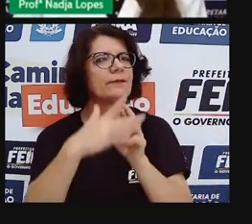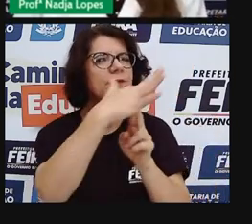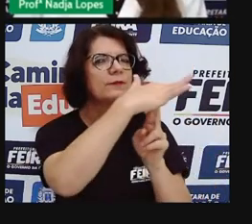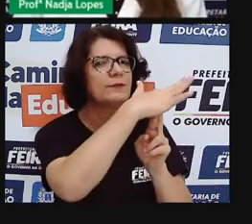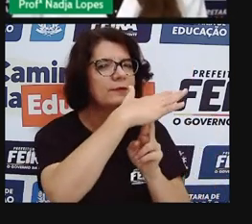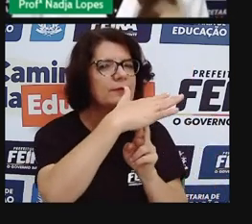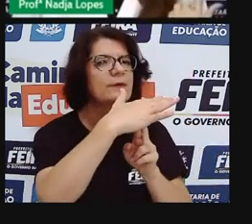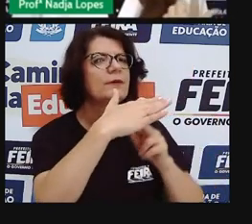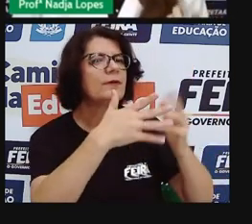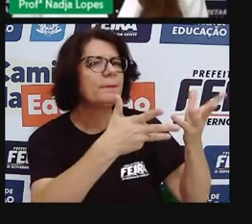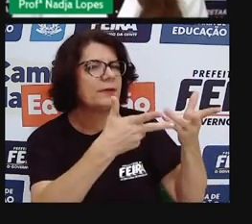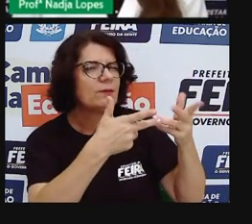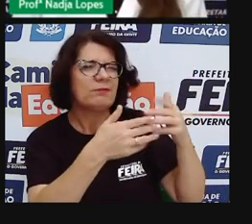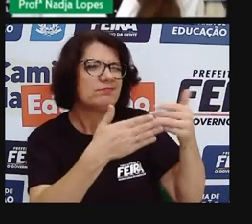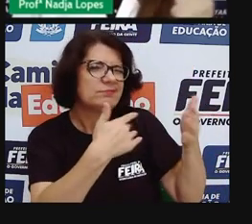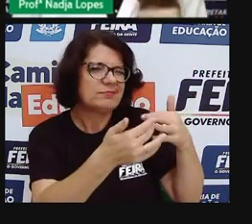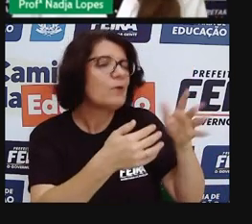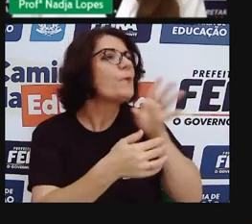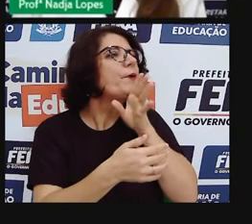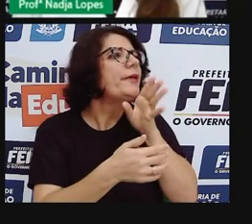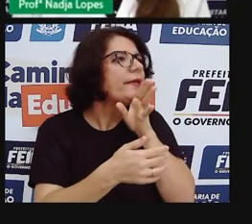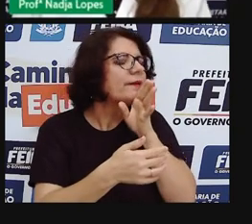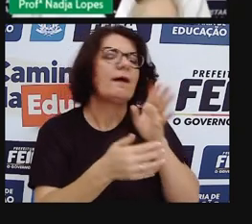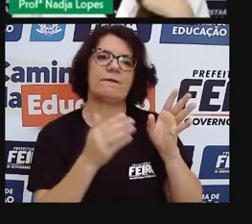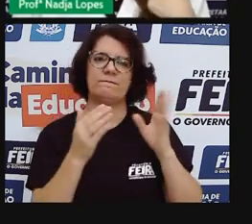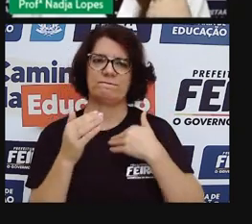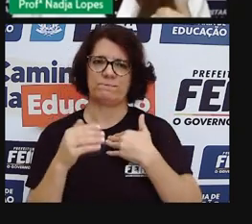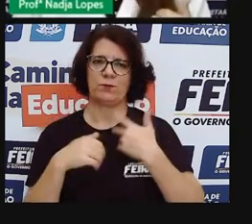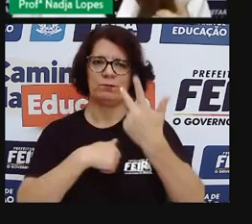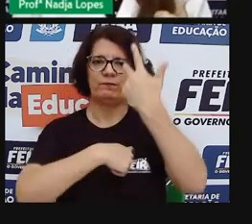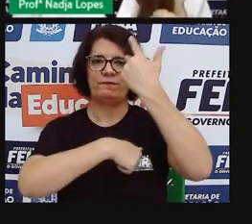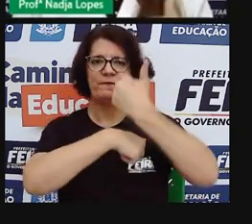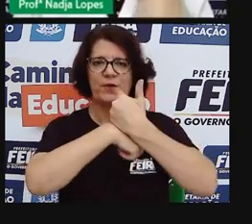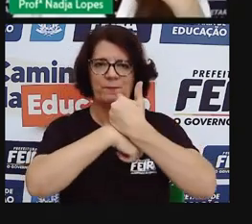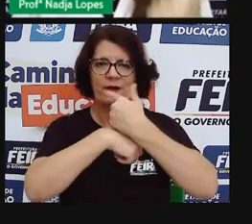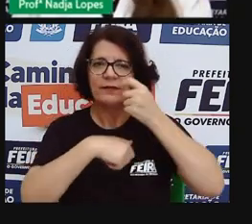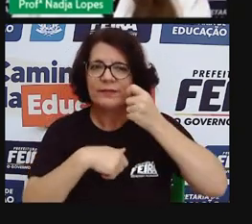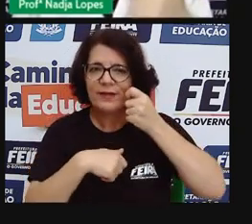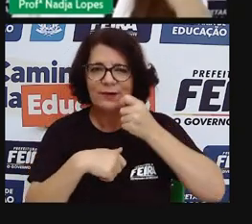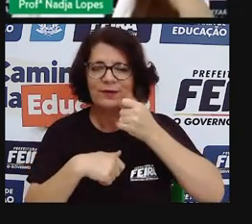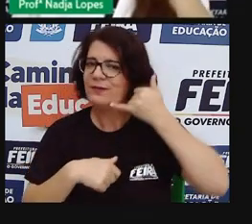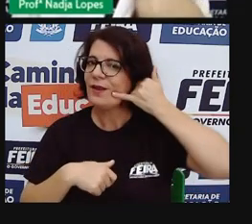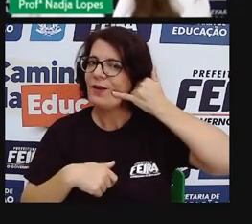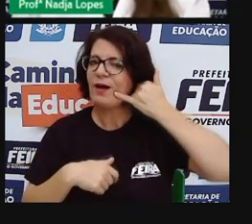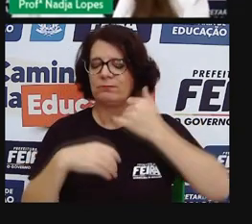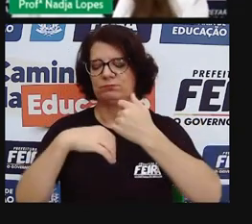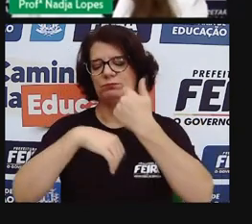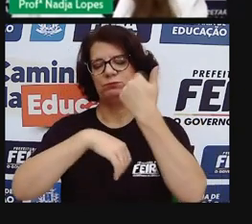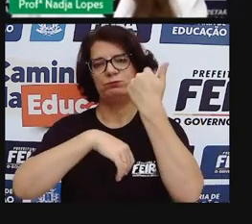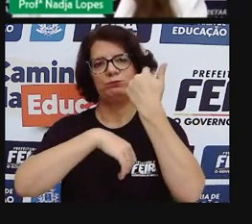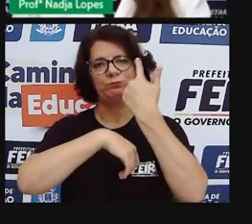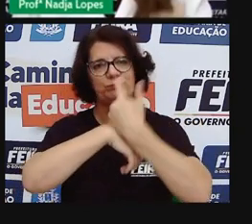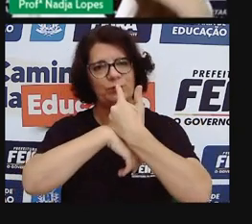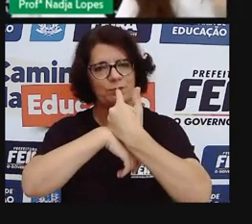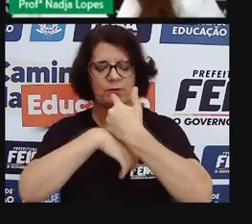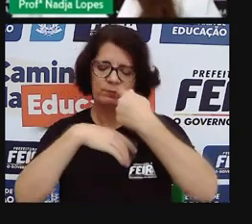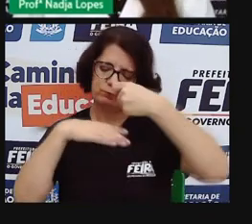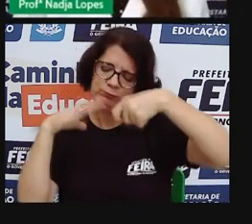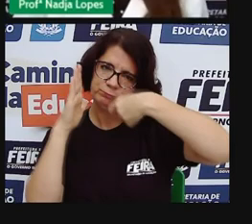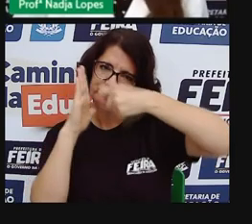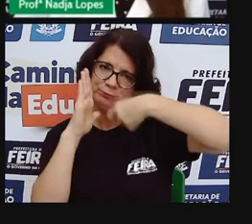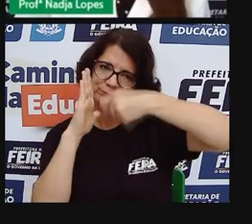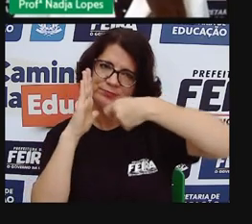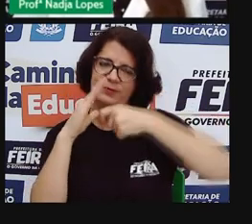livres. Vocês podem falar da experiência de vocês? Podem. Eu tenho alunos que trabalham em feiras, eu tenho